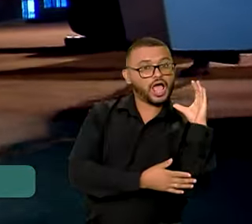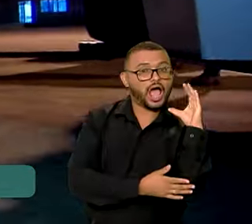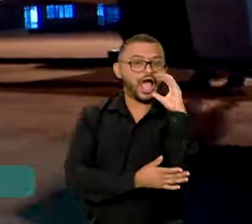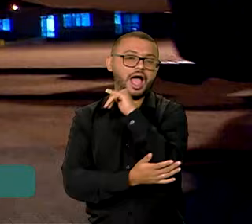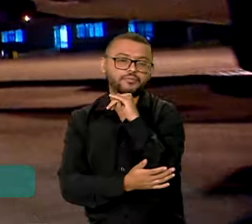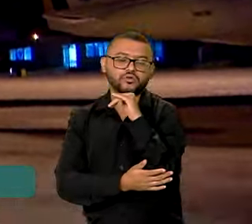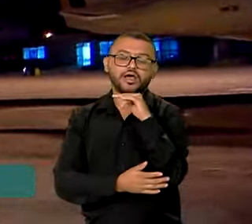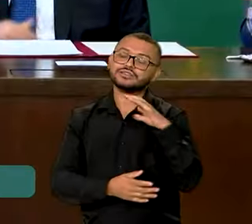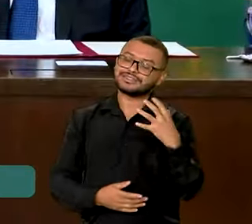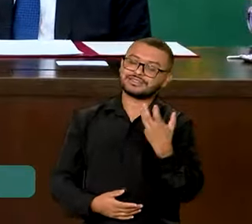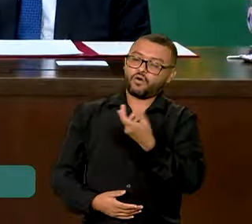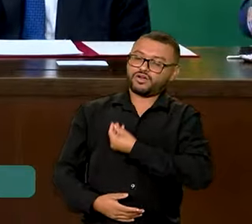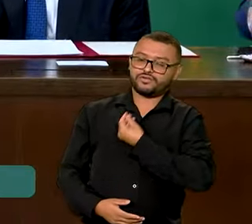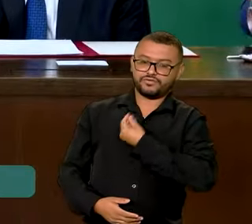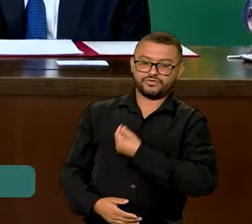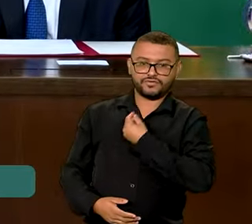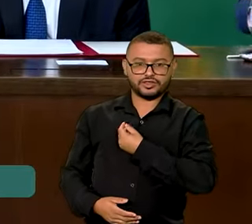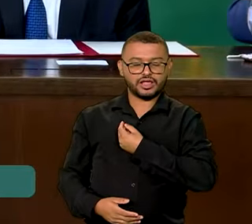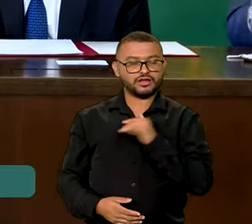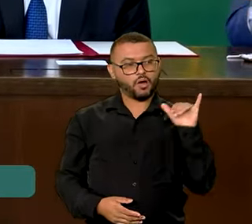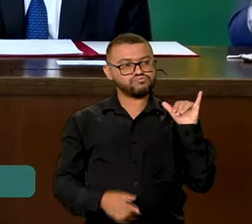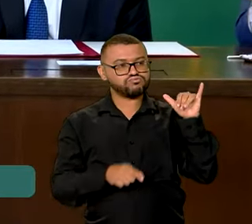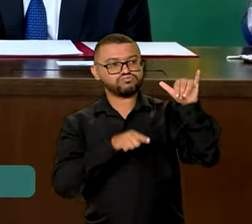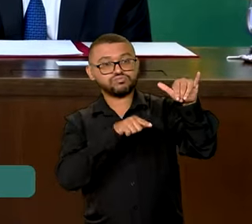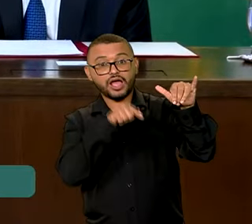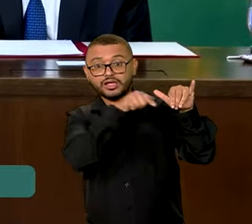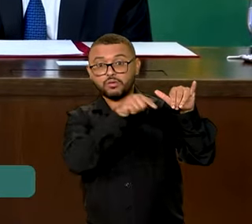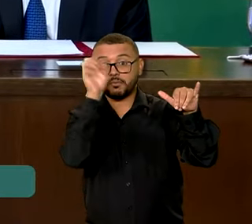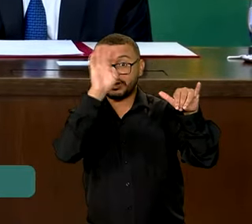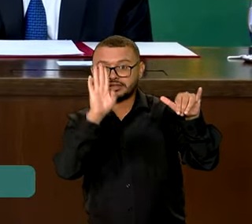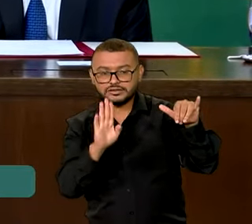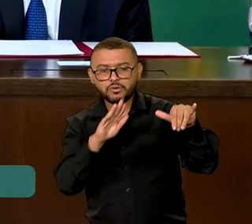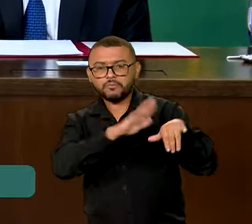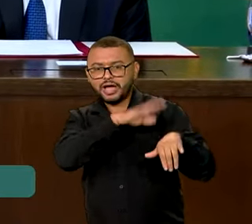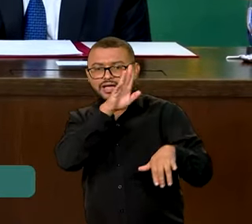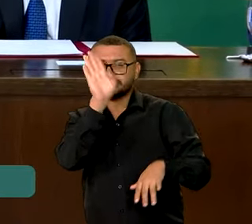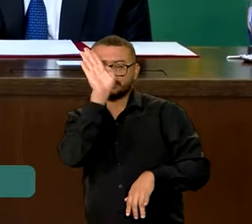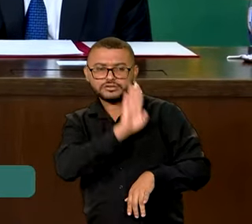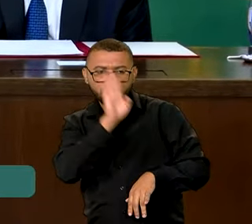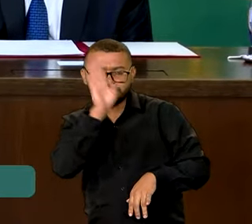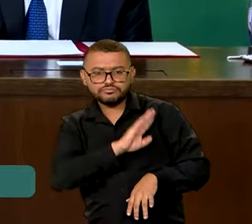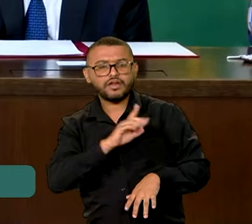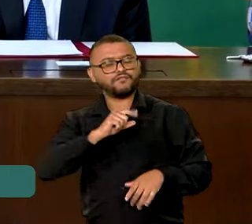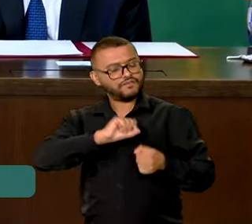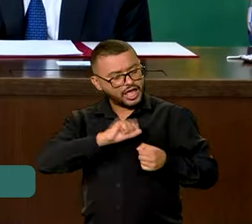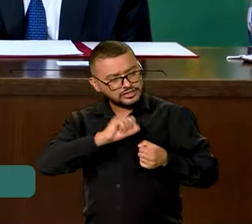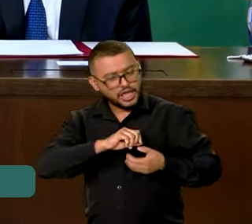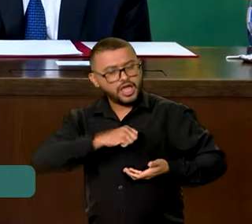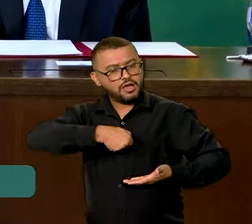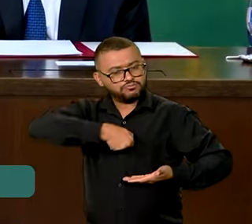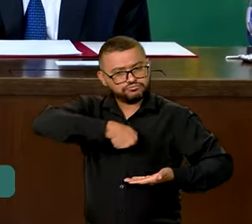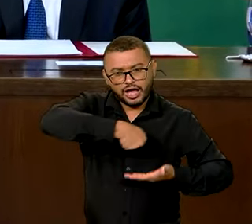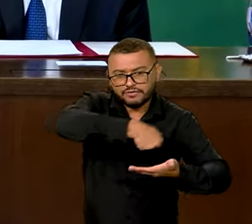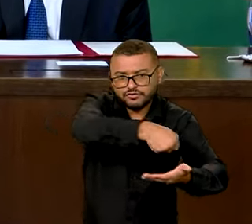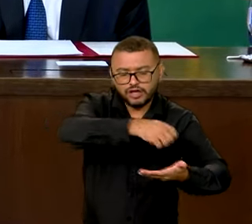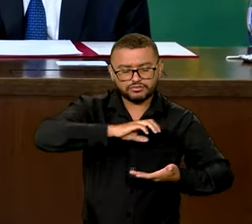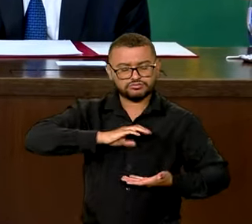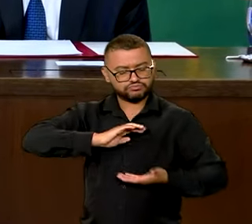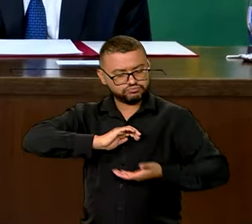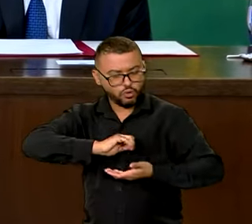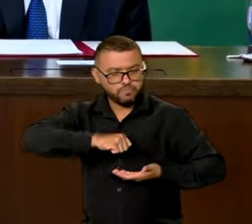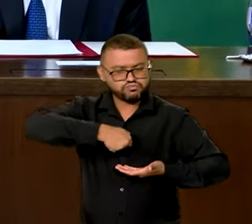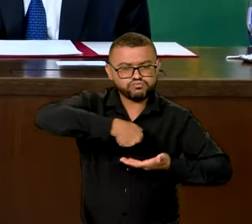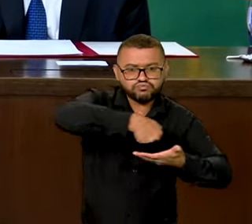e salva-vidas. As companhias aéreas do Brasil, que de maneira gratuita, fazem esse transporte